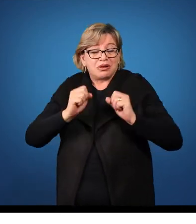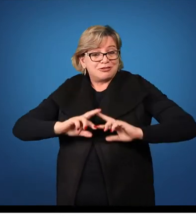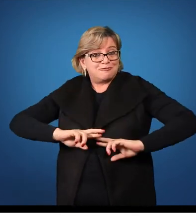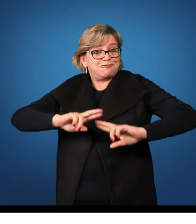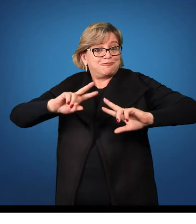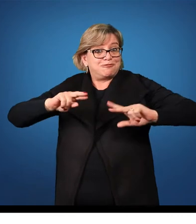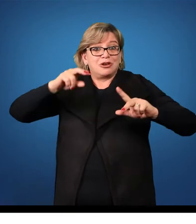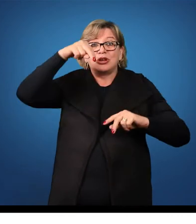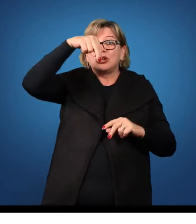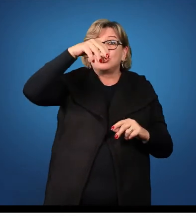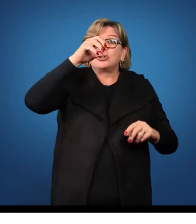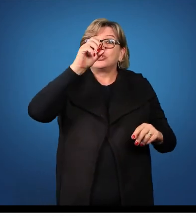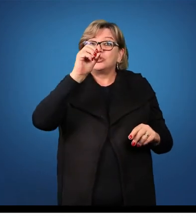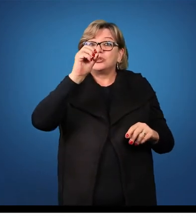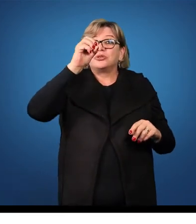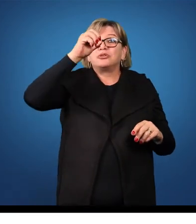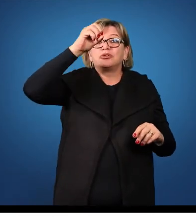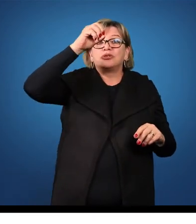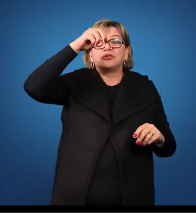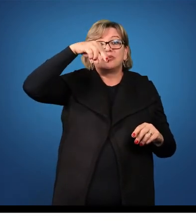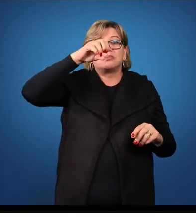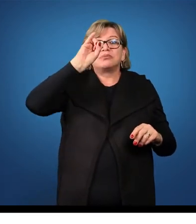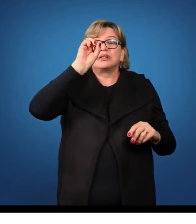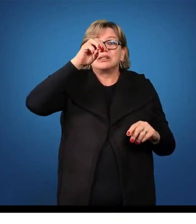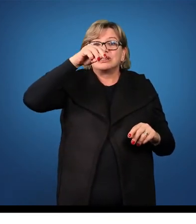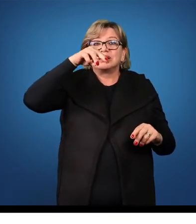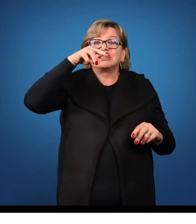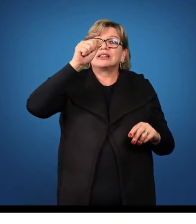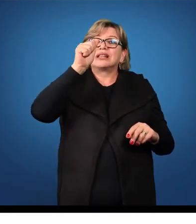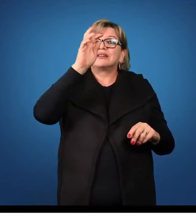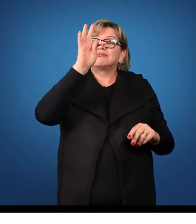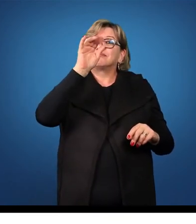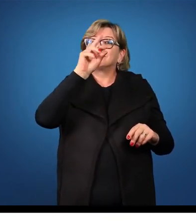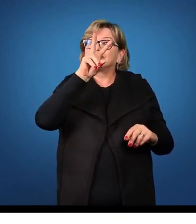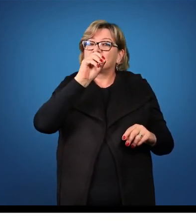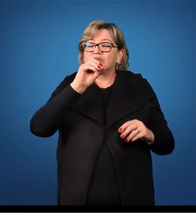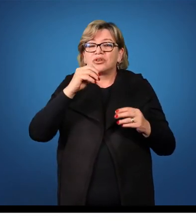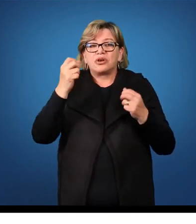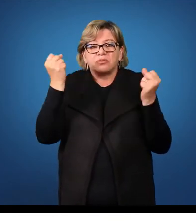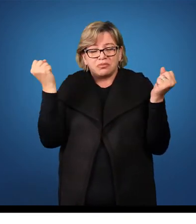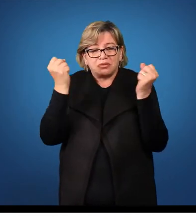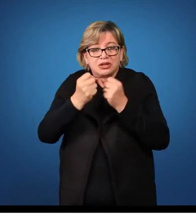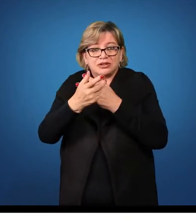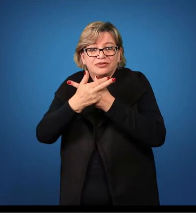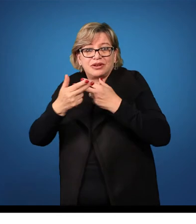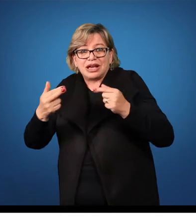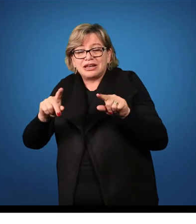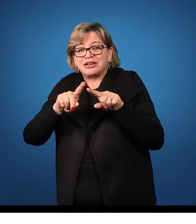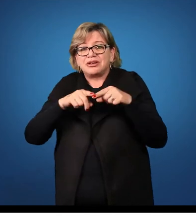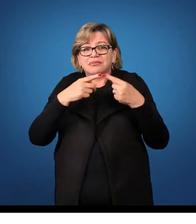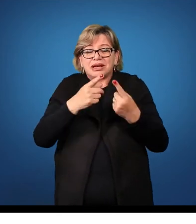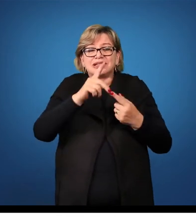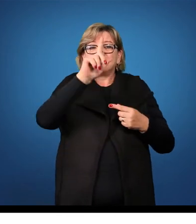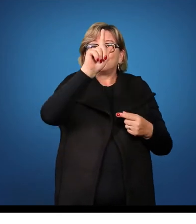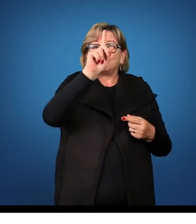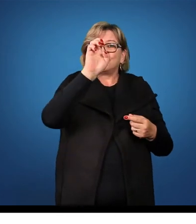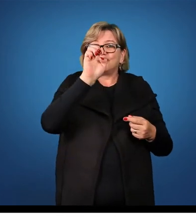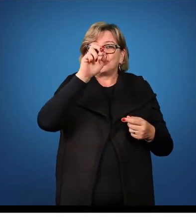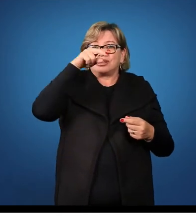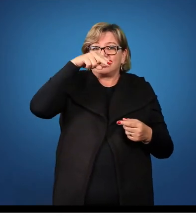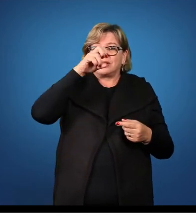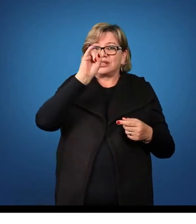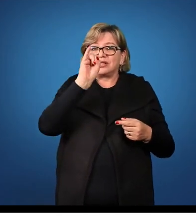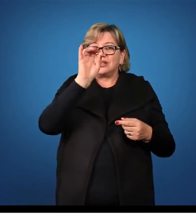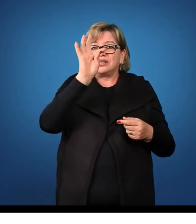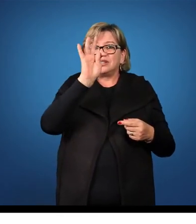diversas maneiras, mas o genitivo sempre será em IS. Você tem